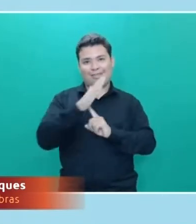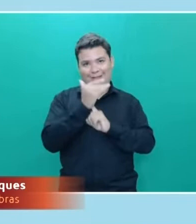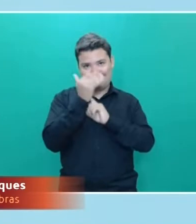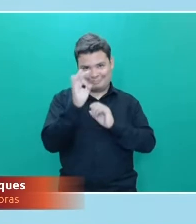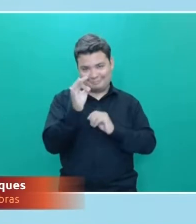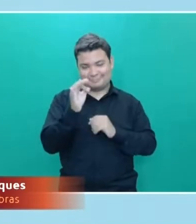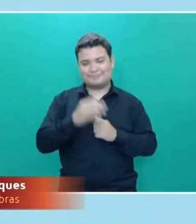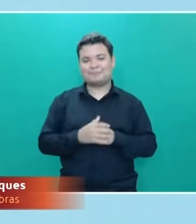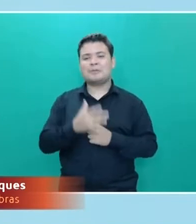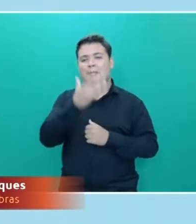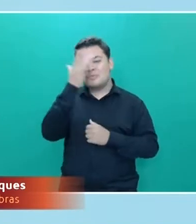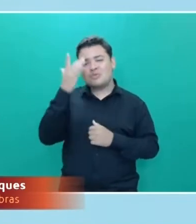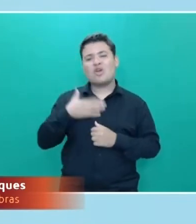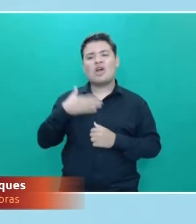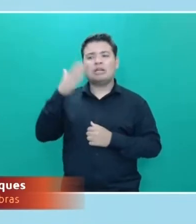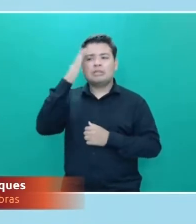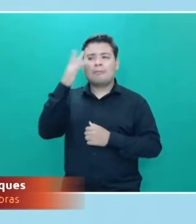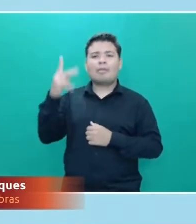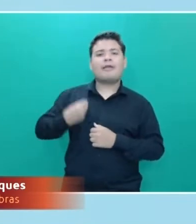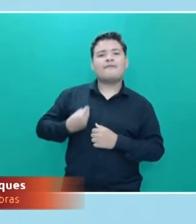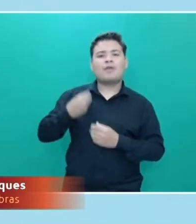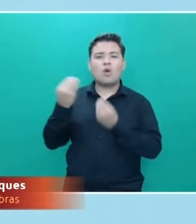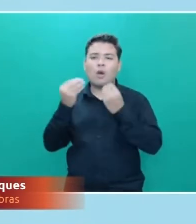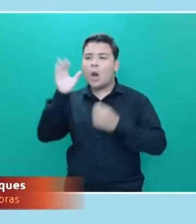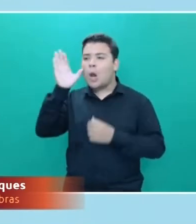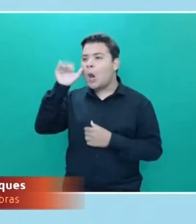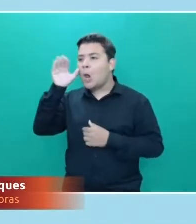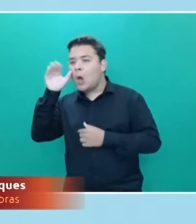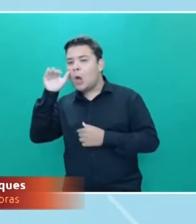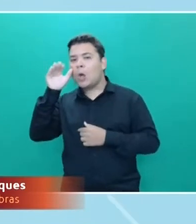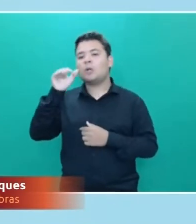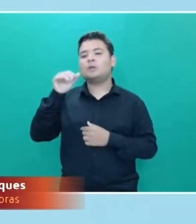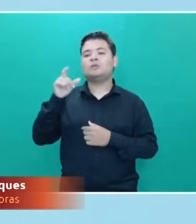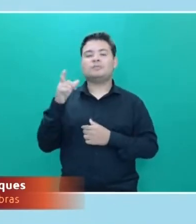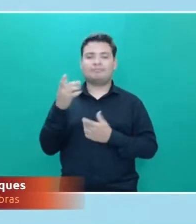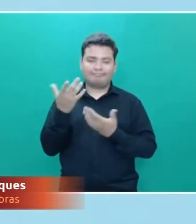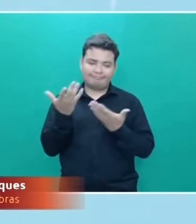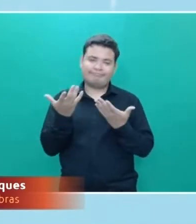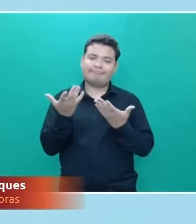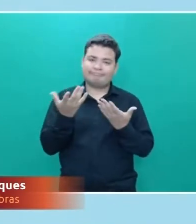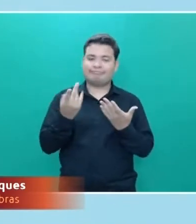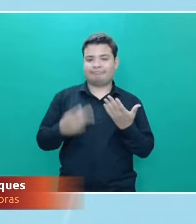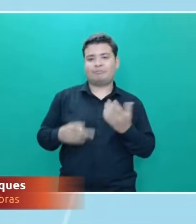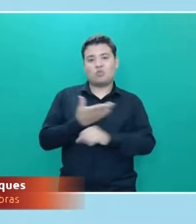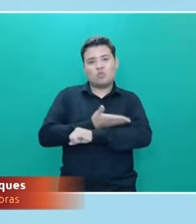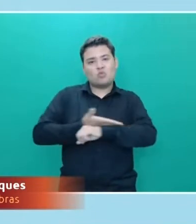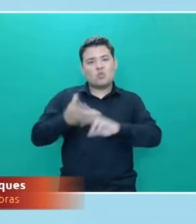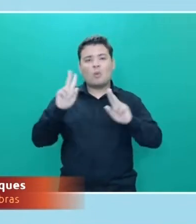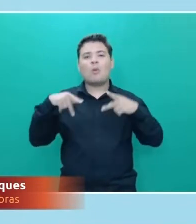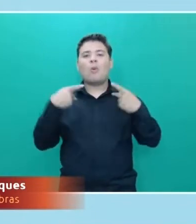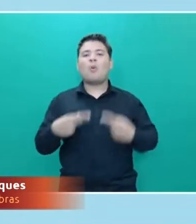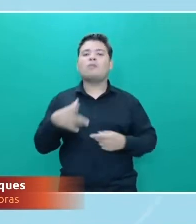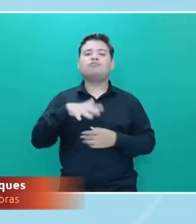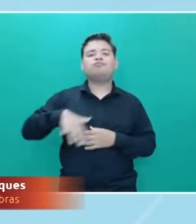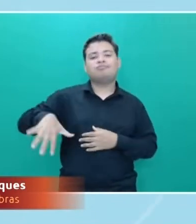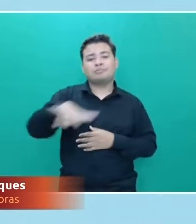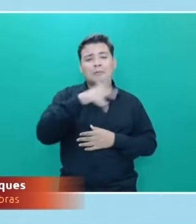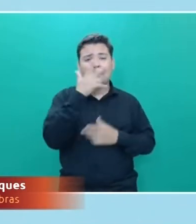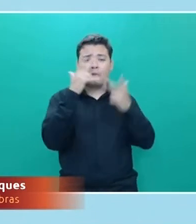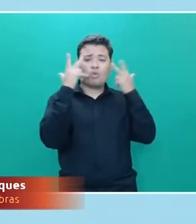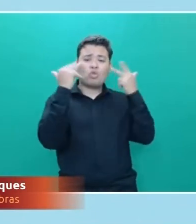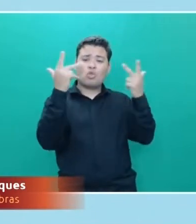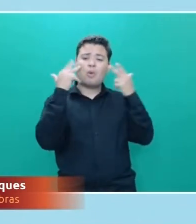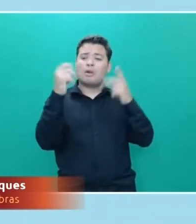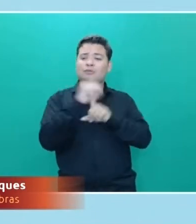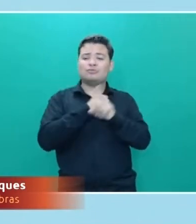respeito da vida do outro, né, saber ali um burburinho. Isso sempre foi algo normal, sempre foi um costume social